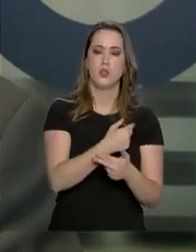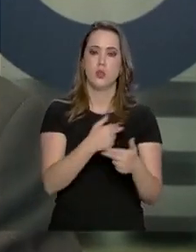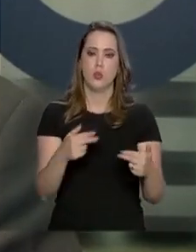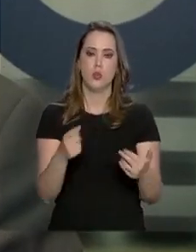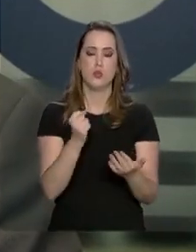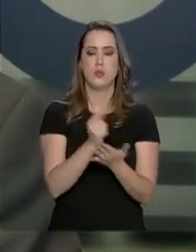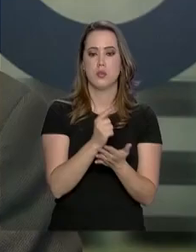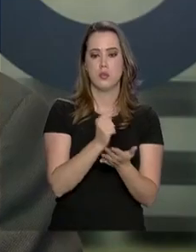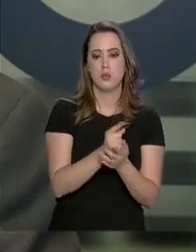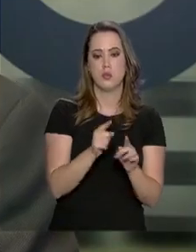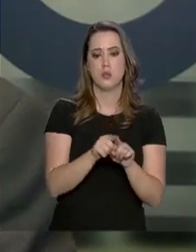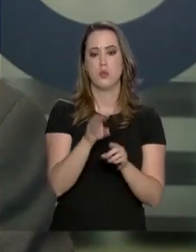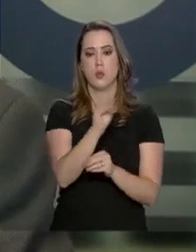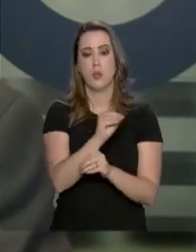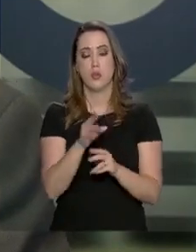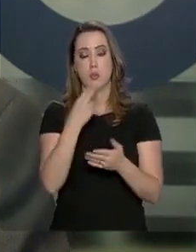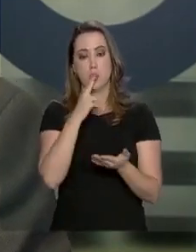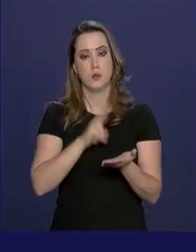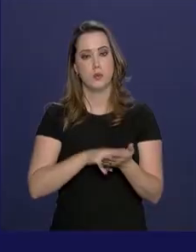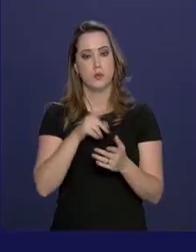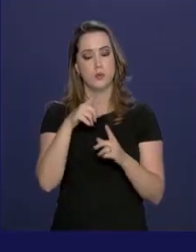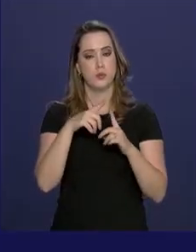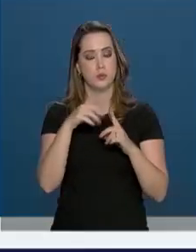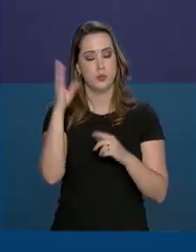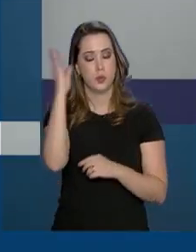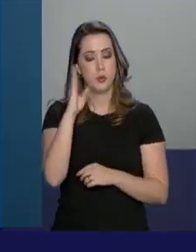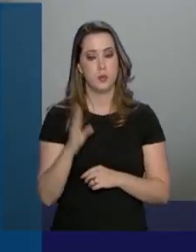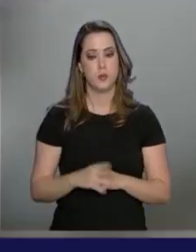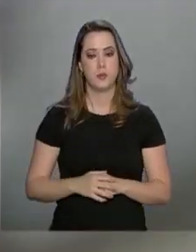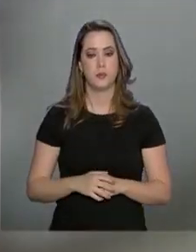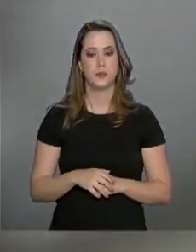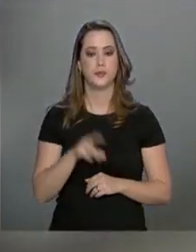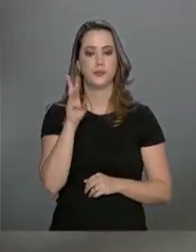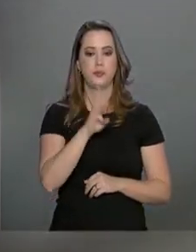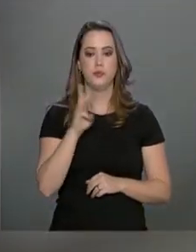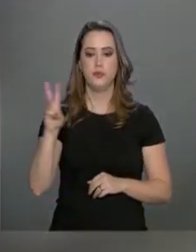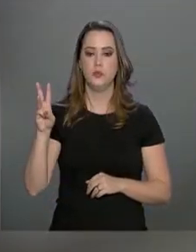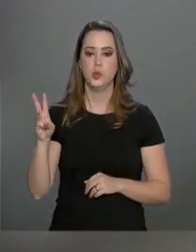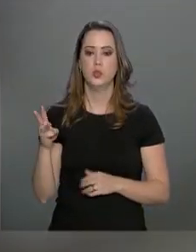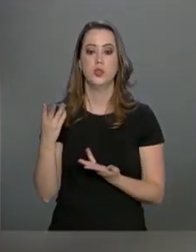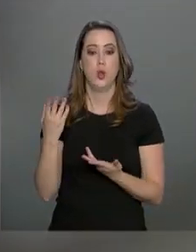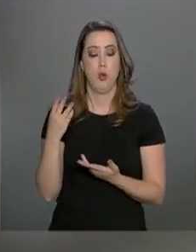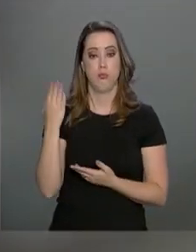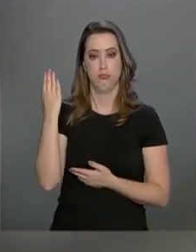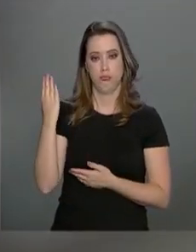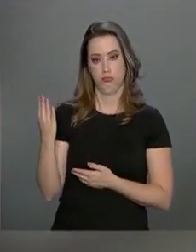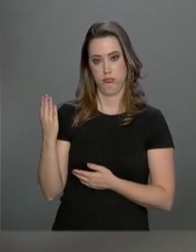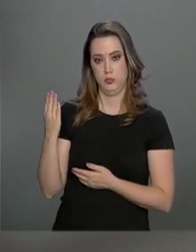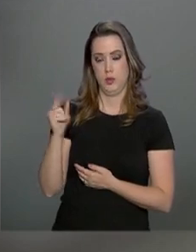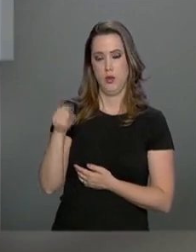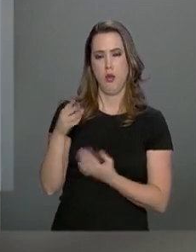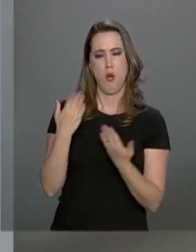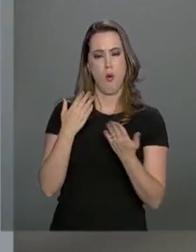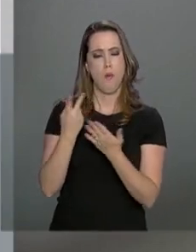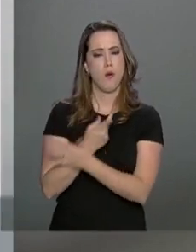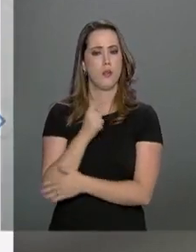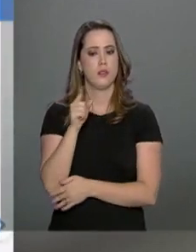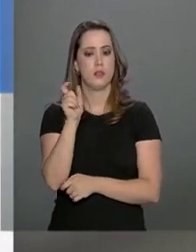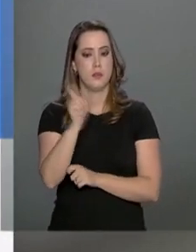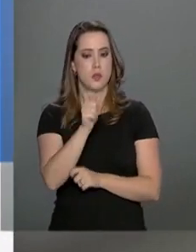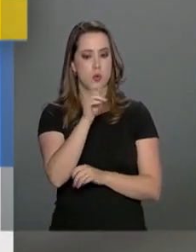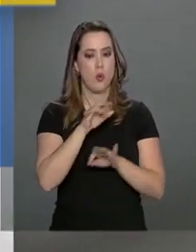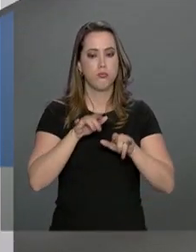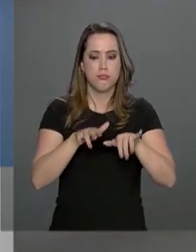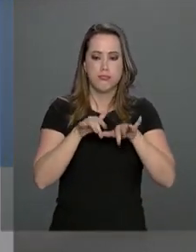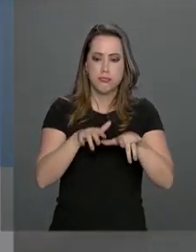tratadas pelos Correios aqui no Brasil. O portal Compra Fora funciona da seguinte maneira. O consumidor